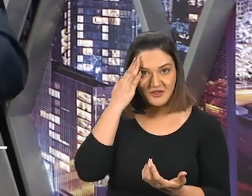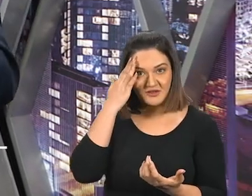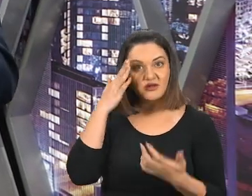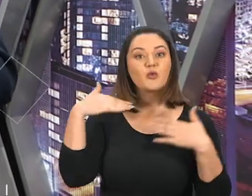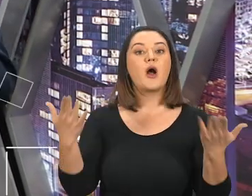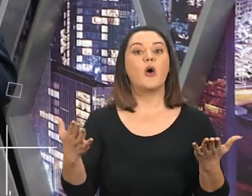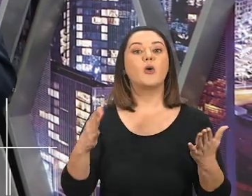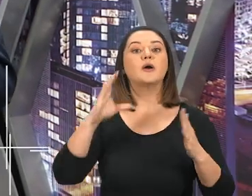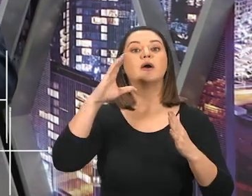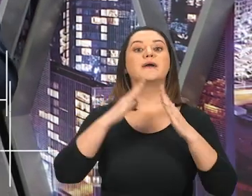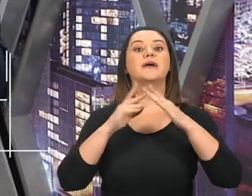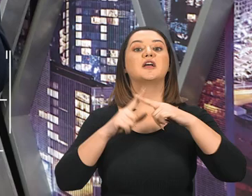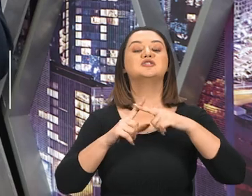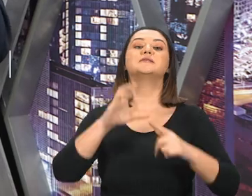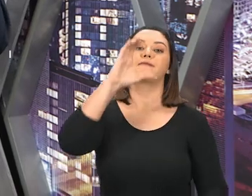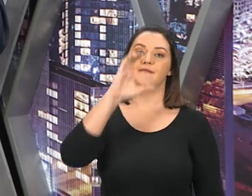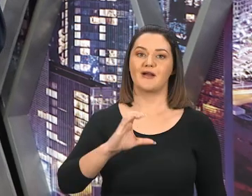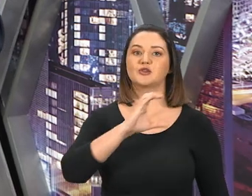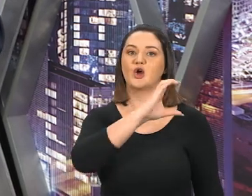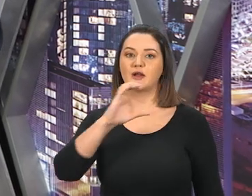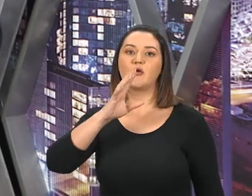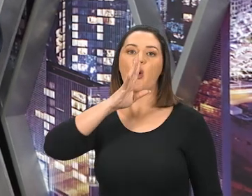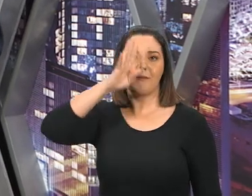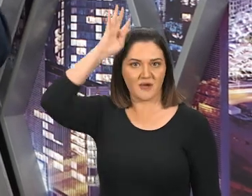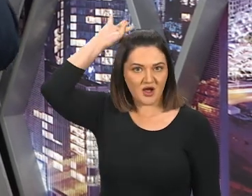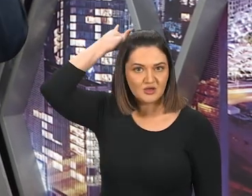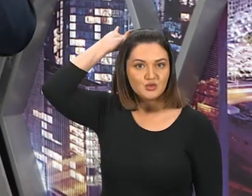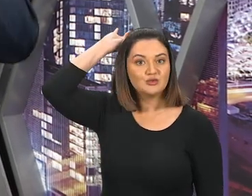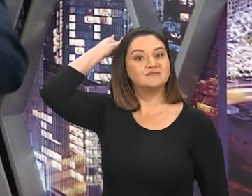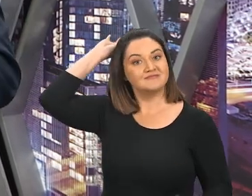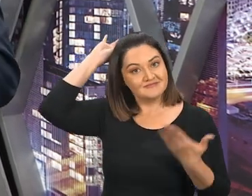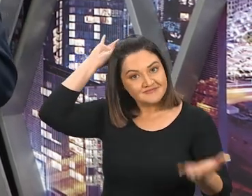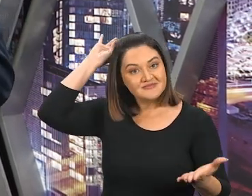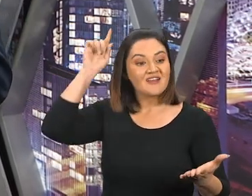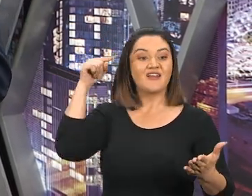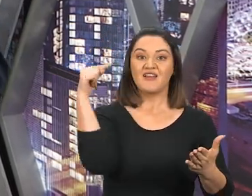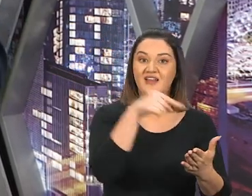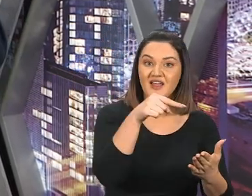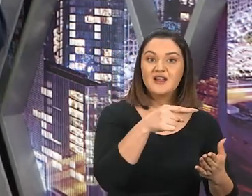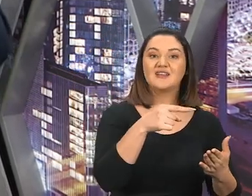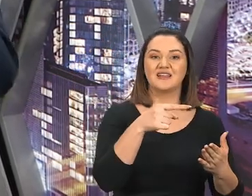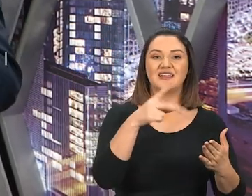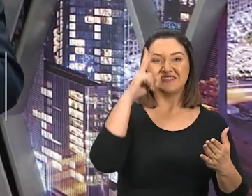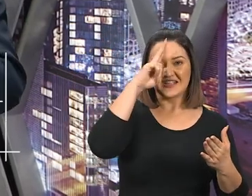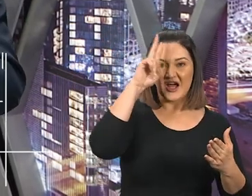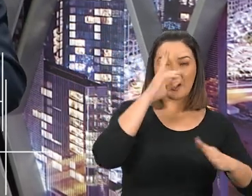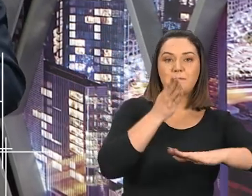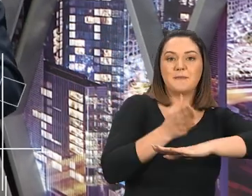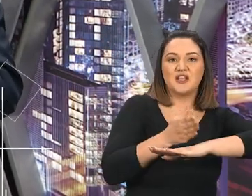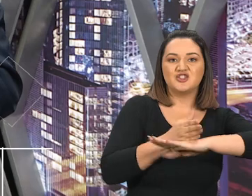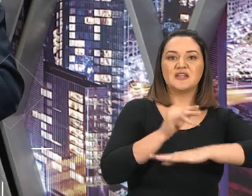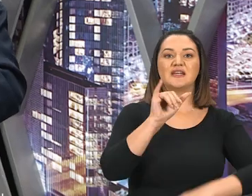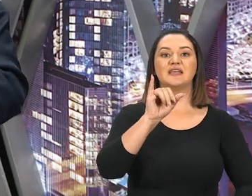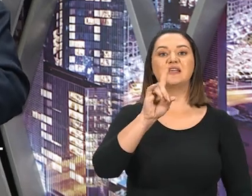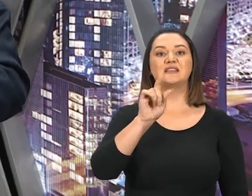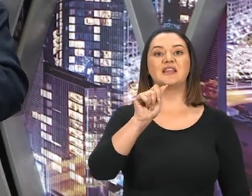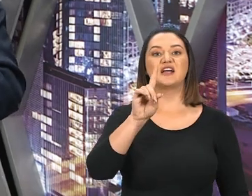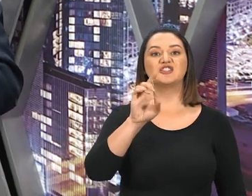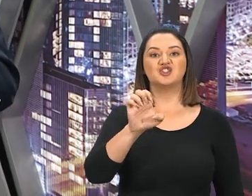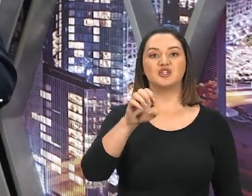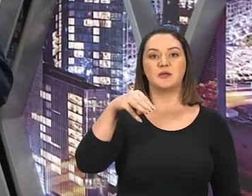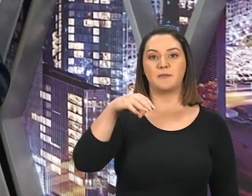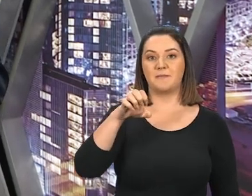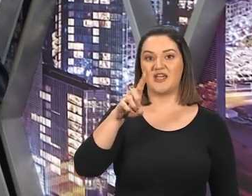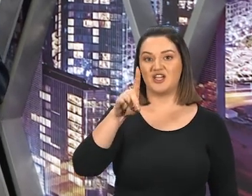programa sobre Apocalipse 13, Você vê que Apocalipse 13 fala que, Esse mesmo poder, Perseguiria o povo de Deus, Por 42